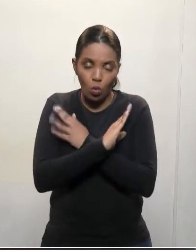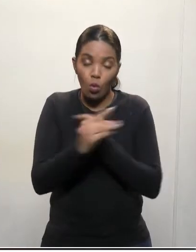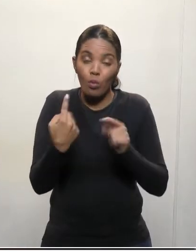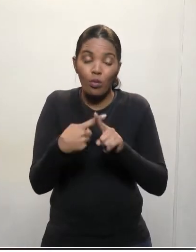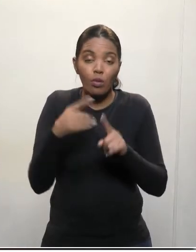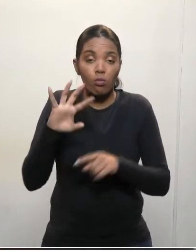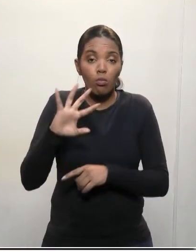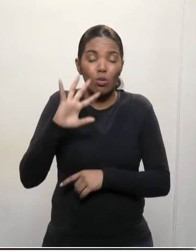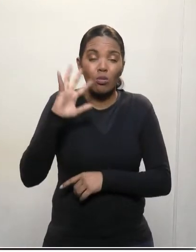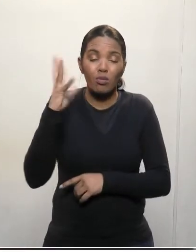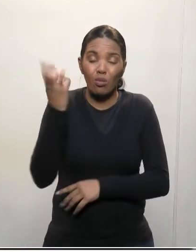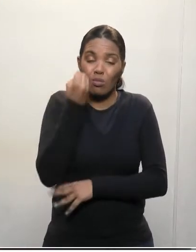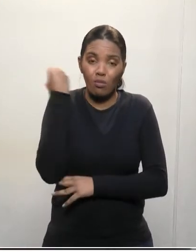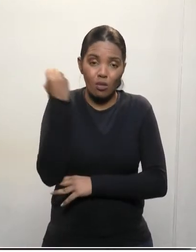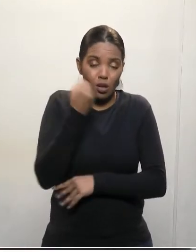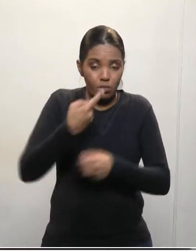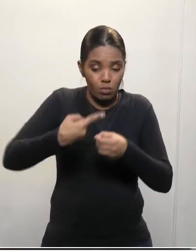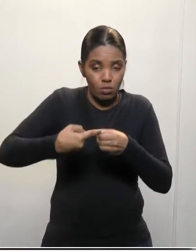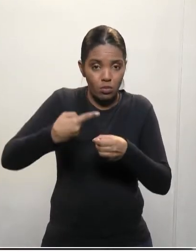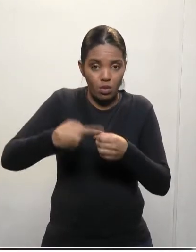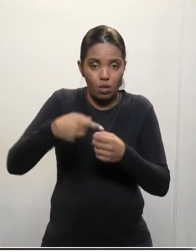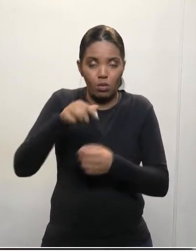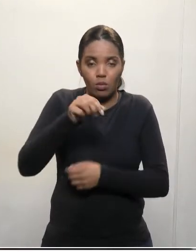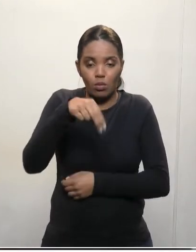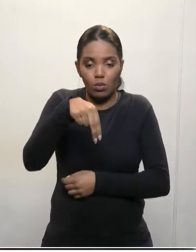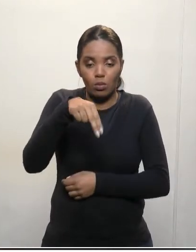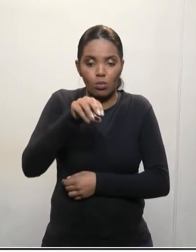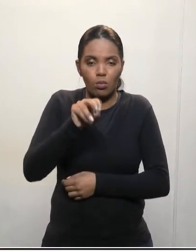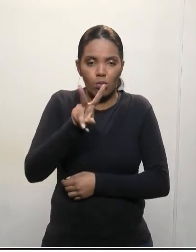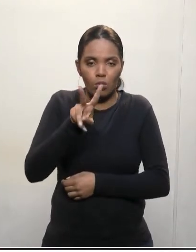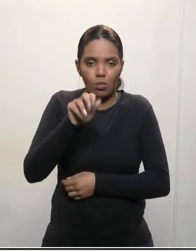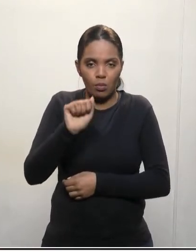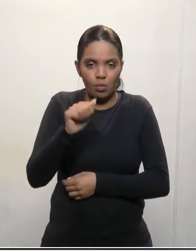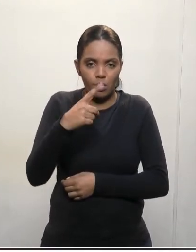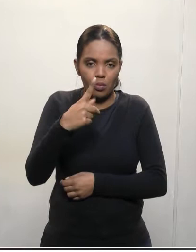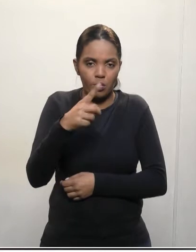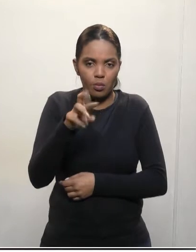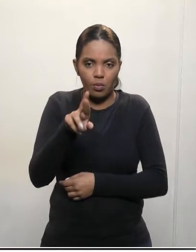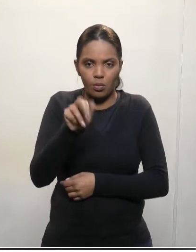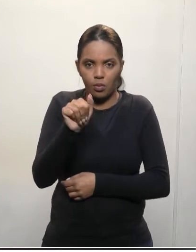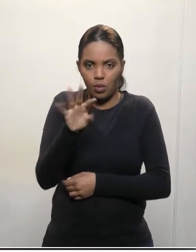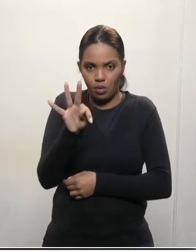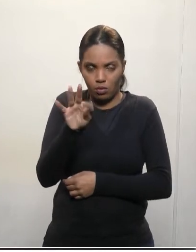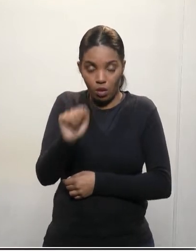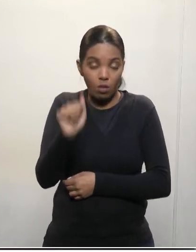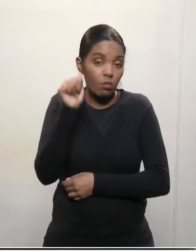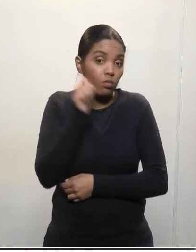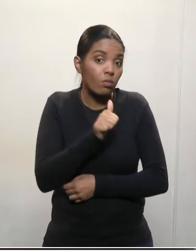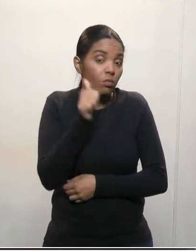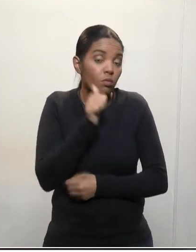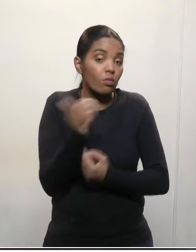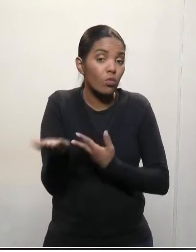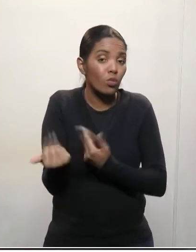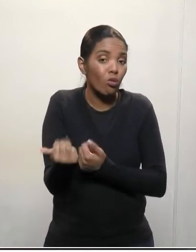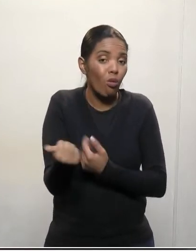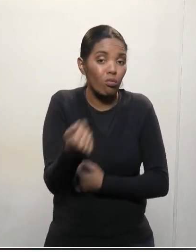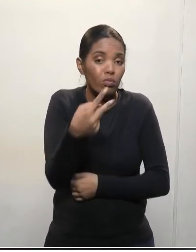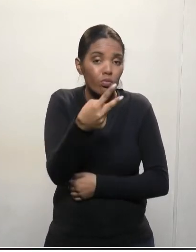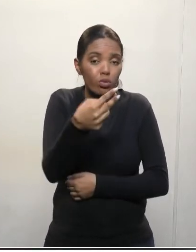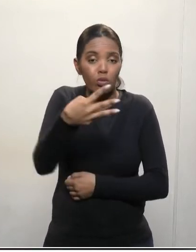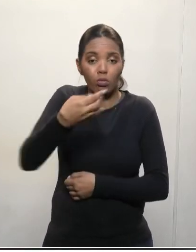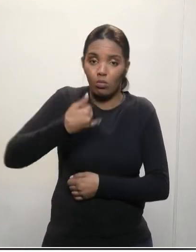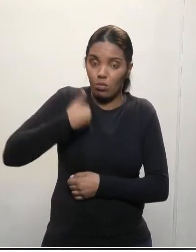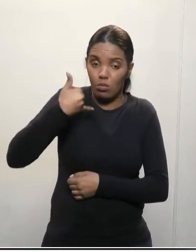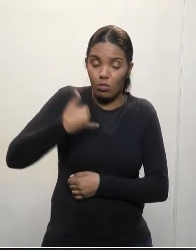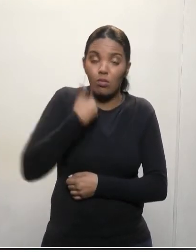aconteceu no município de Nova Prata no final de semana, onde uma jovem de 23 anos foi